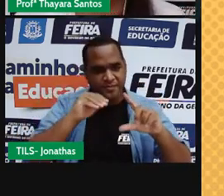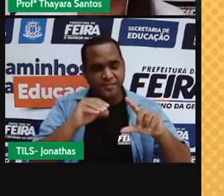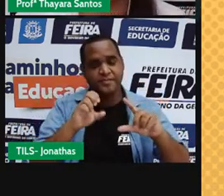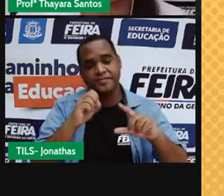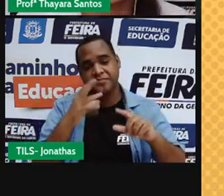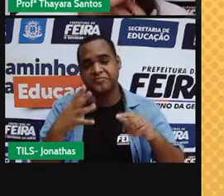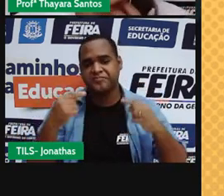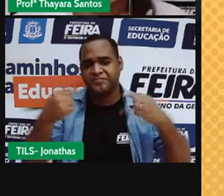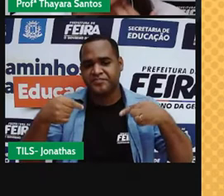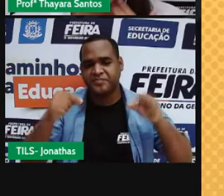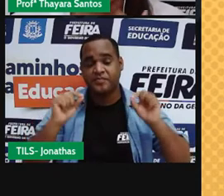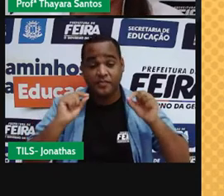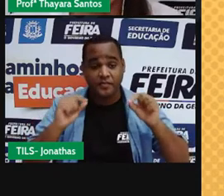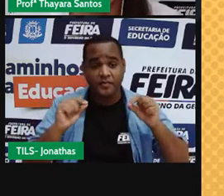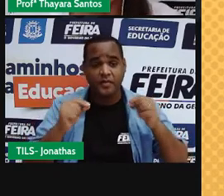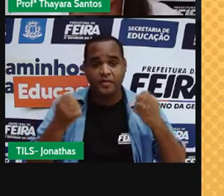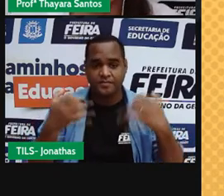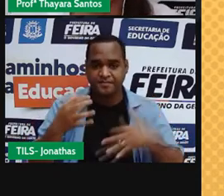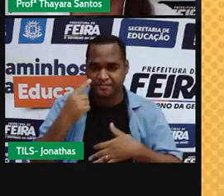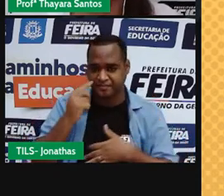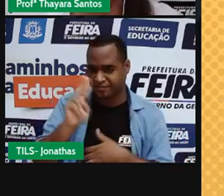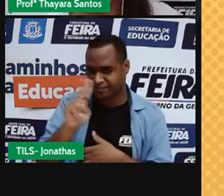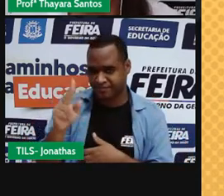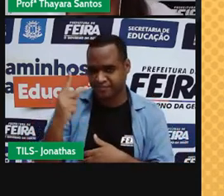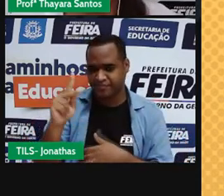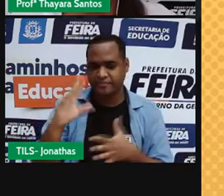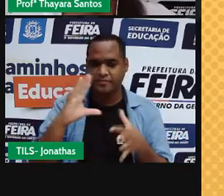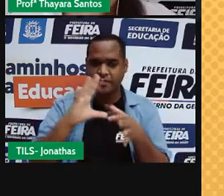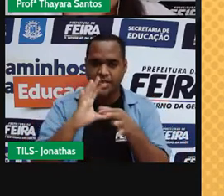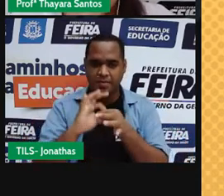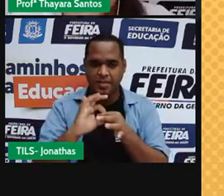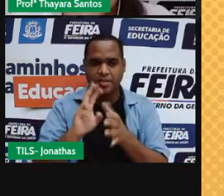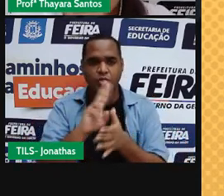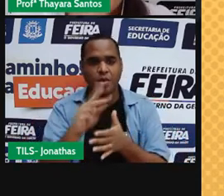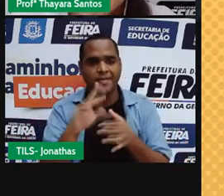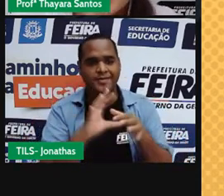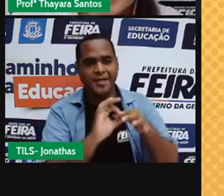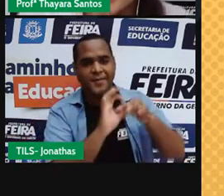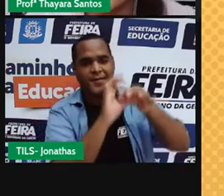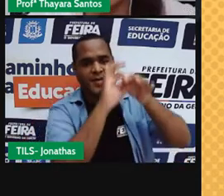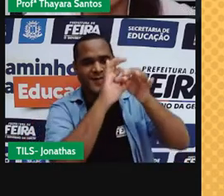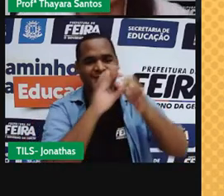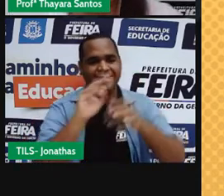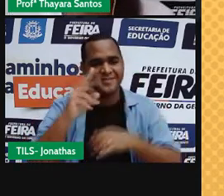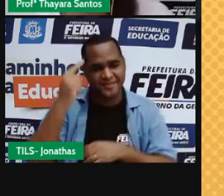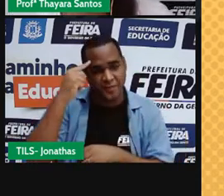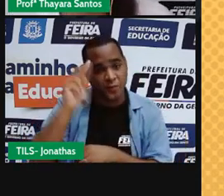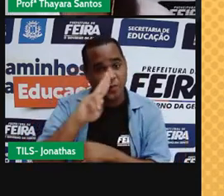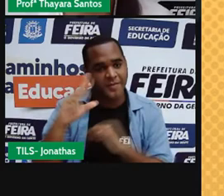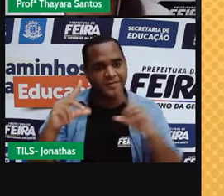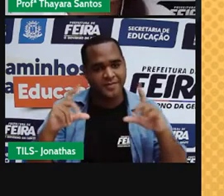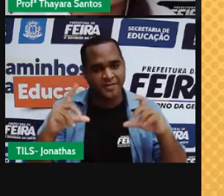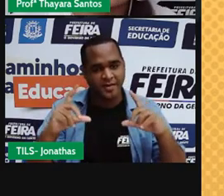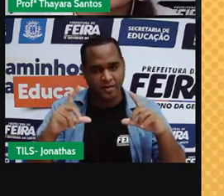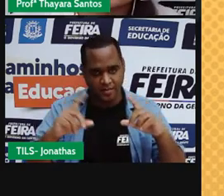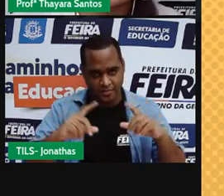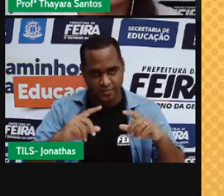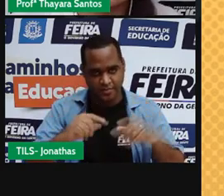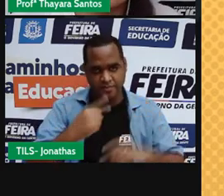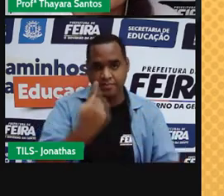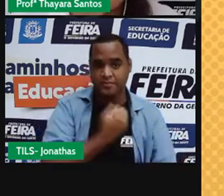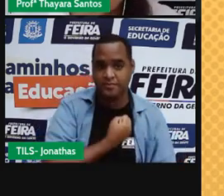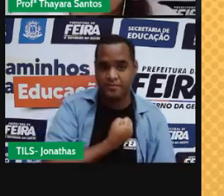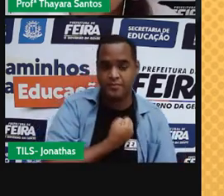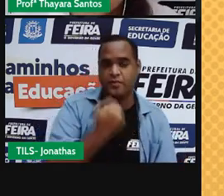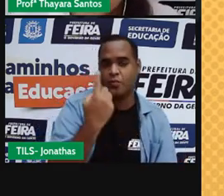desafio é que vocês deem os nomes das mudanças que estão acontecendo aí nessa imagem. Então, a gente tem números